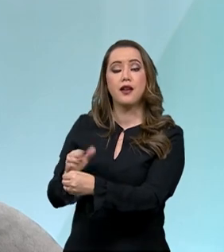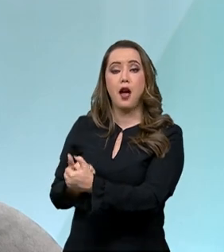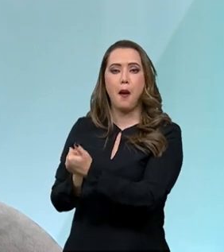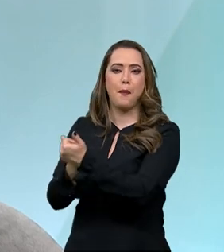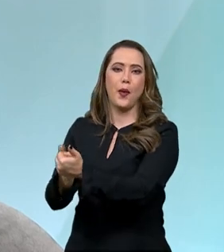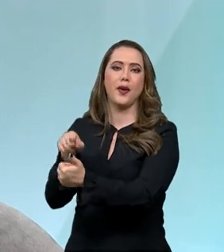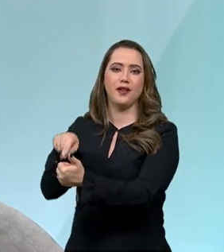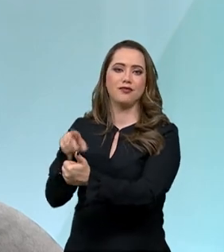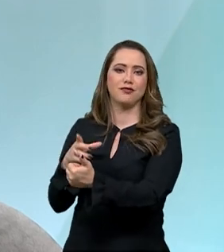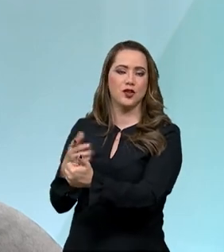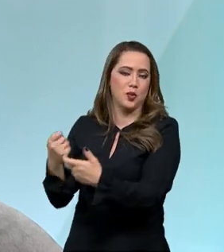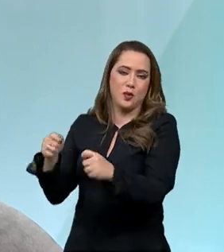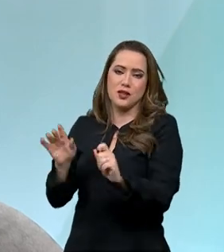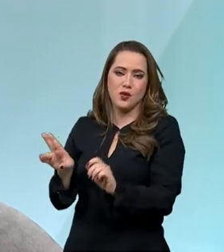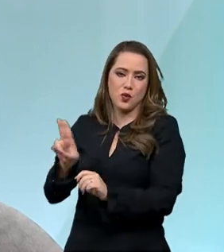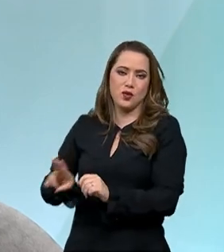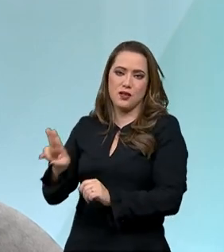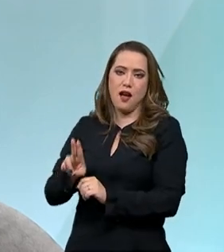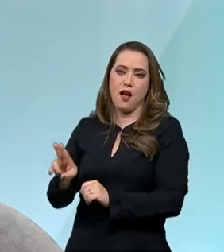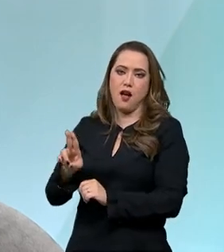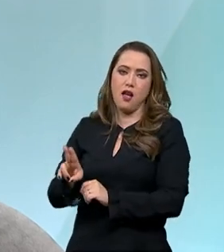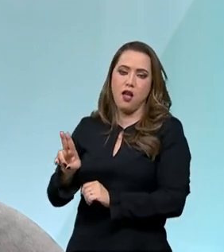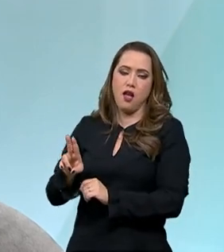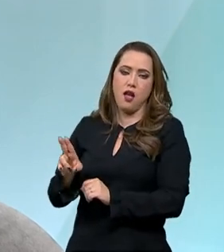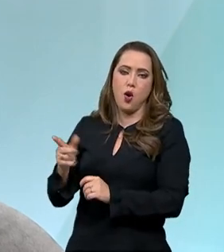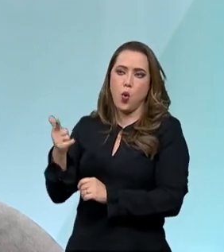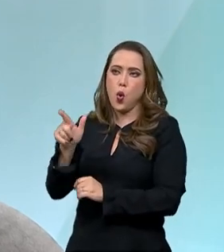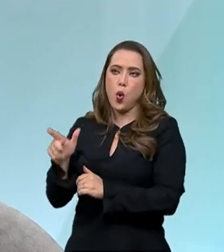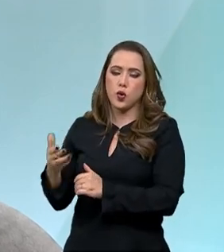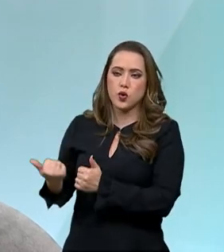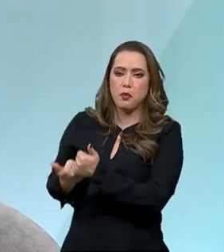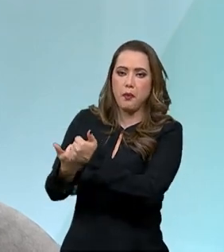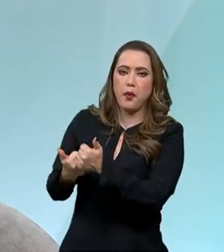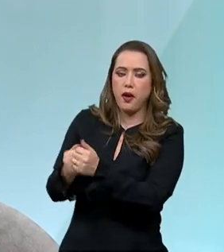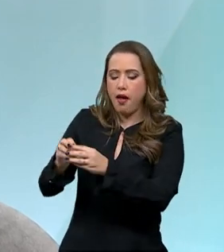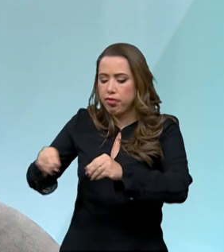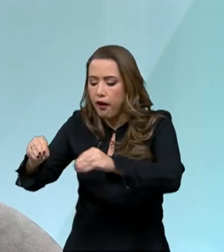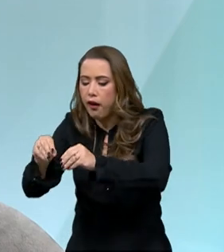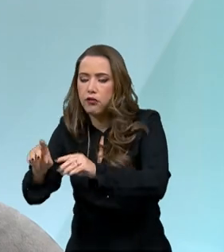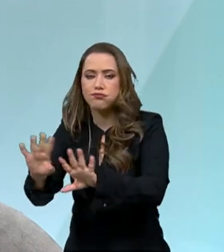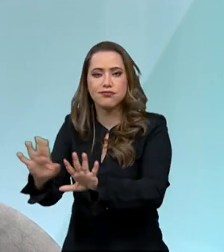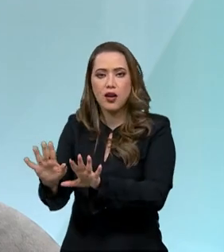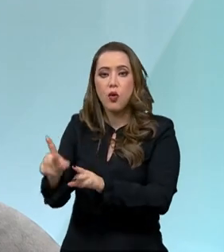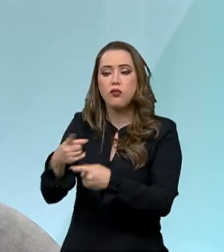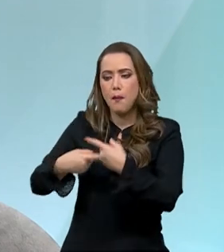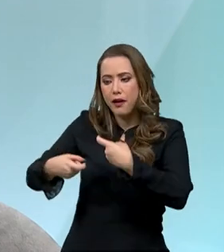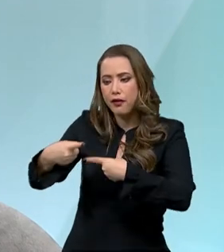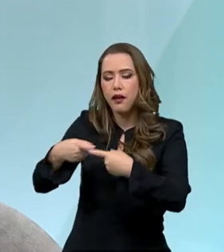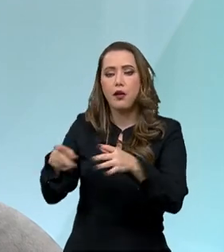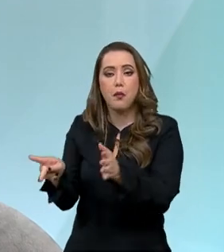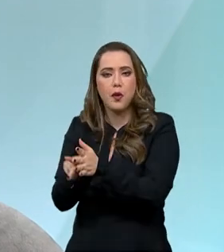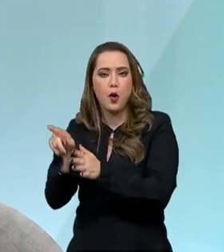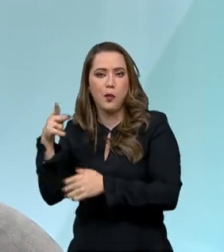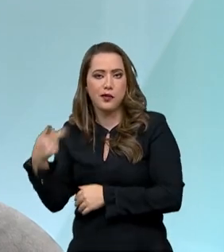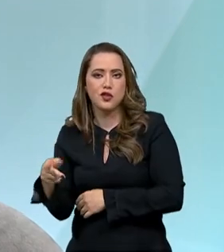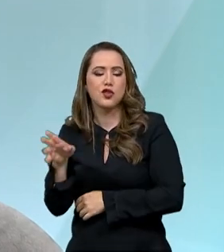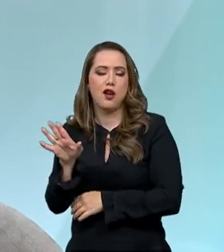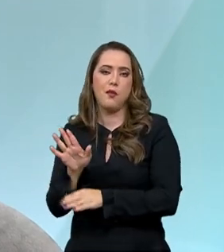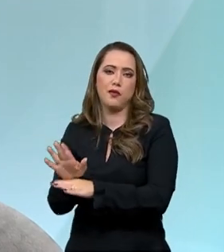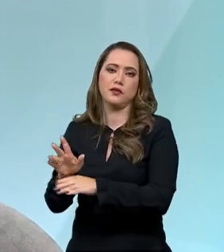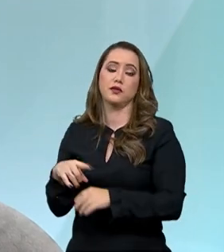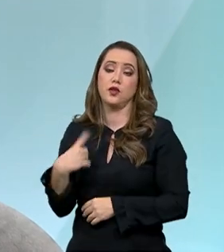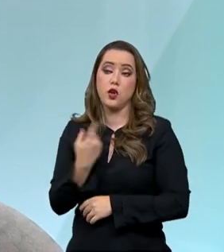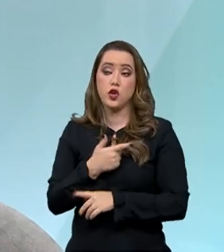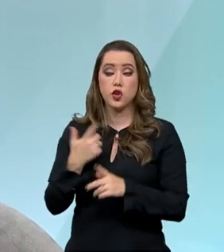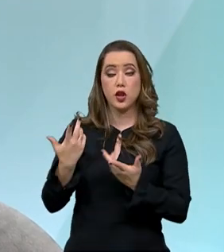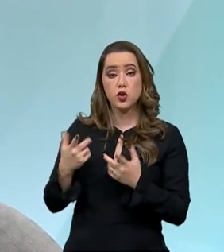que é o nitrogênio que vem de uma fonte fóssil. Então, além de o produtor brasileiro economizar recursos, nós contribuímos